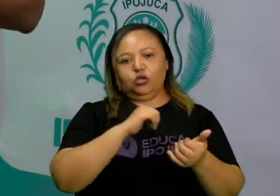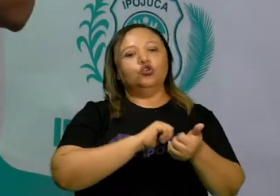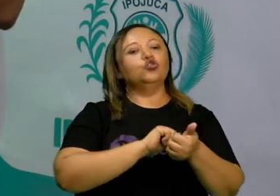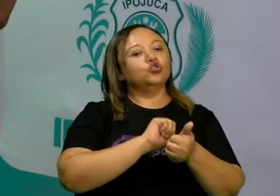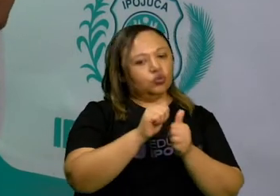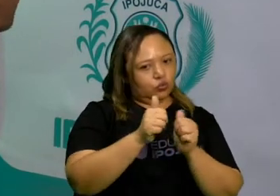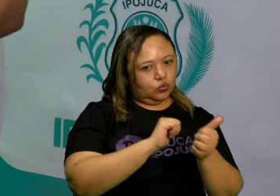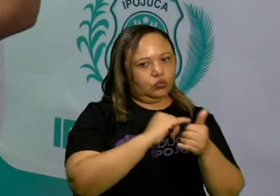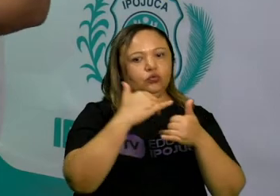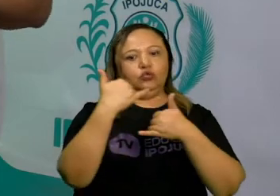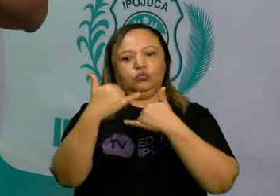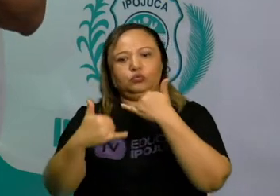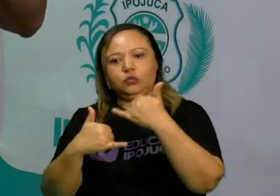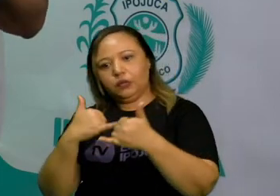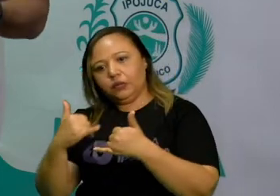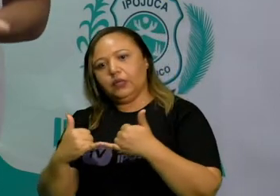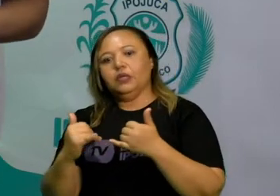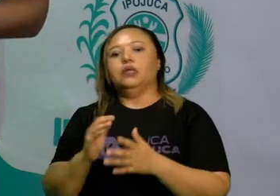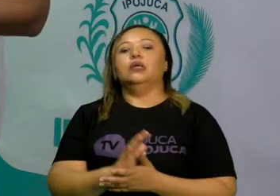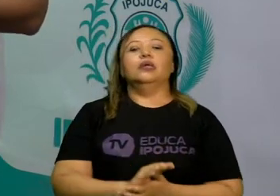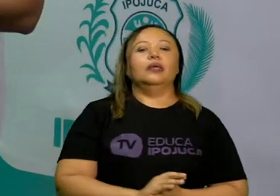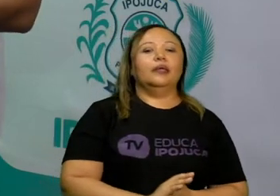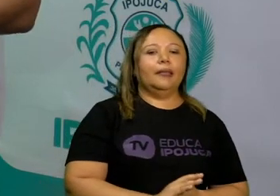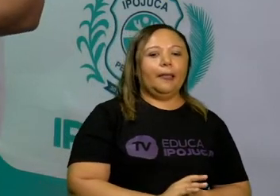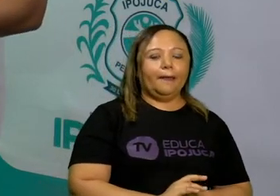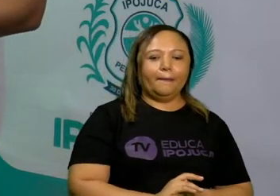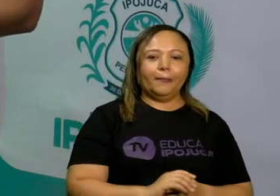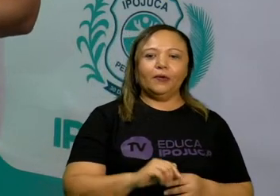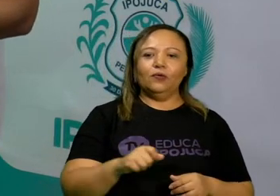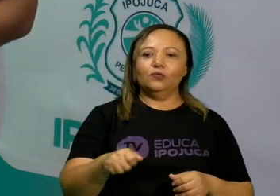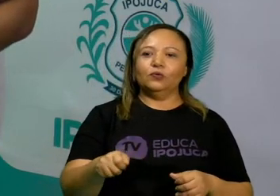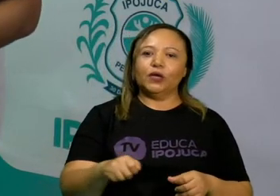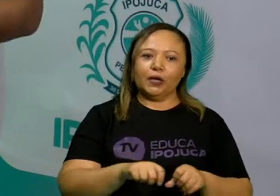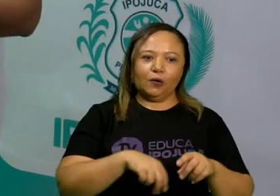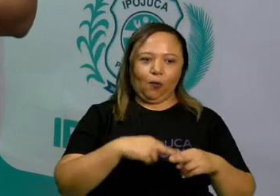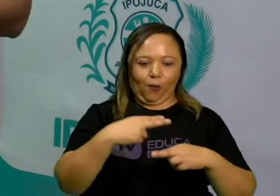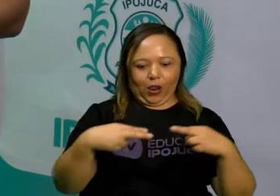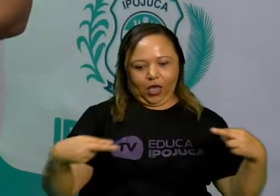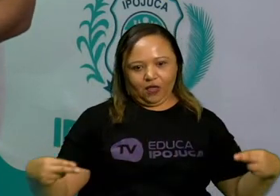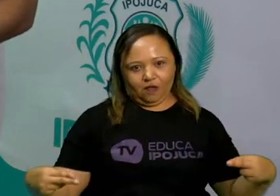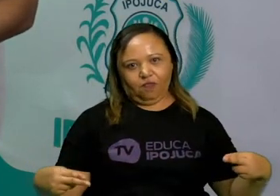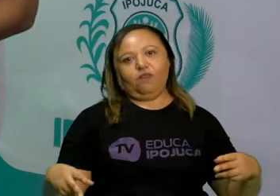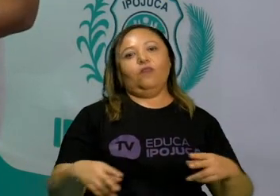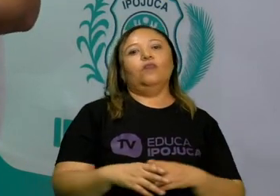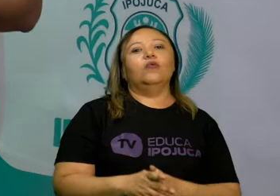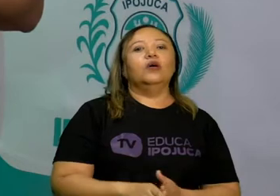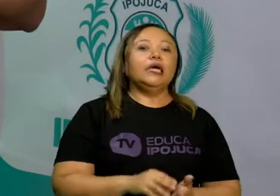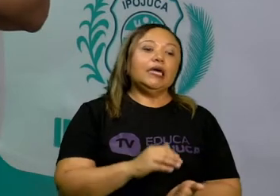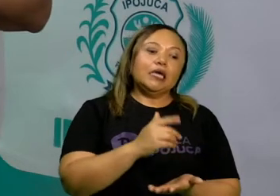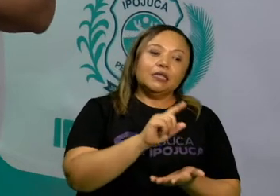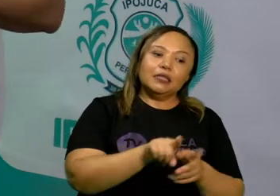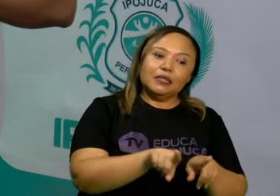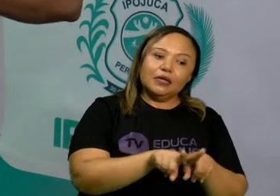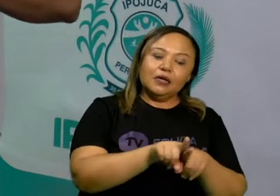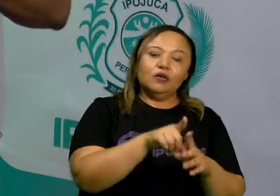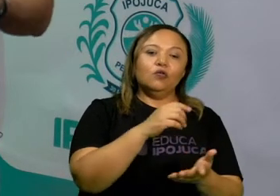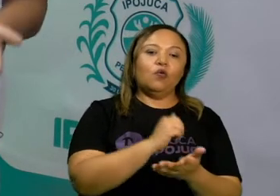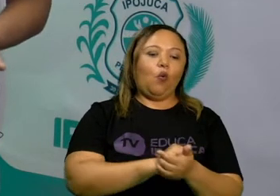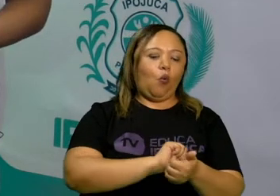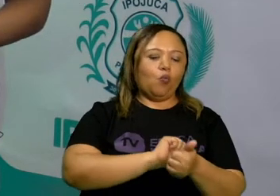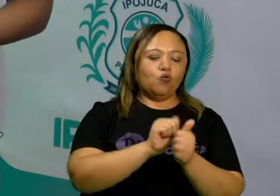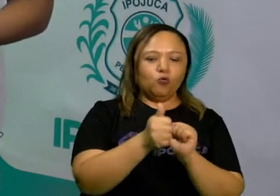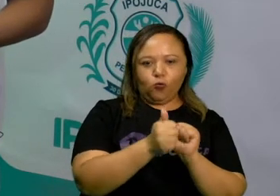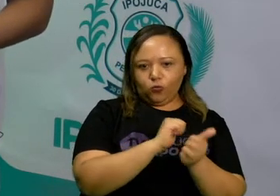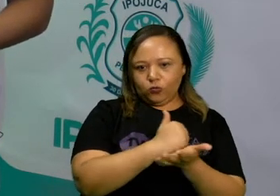-bandeira, pega, amarelinha, elástico, os jogos eletrônicos, a gente tem uma